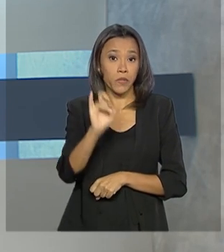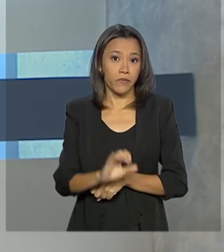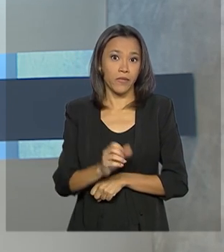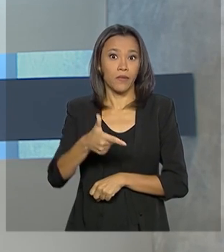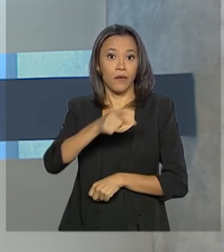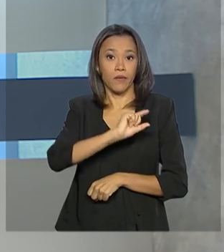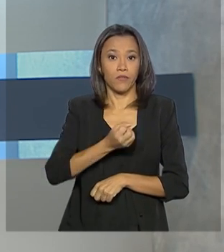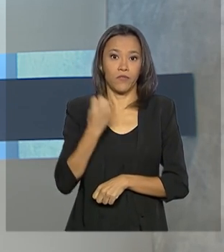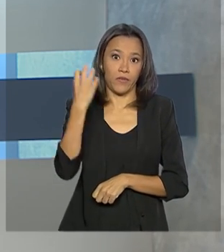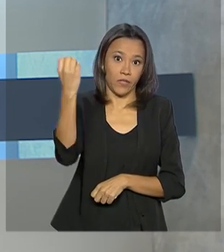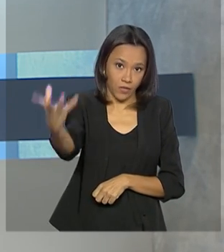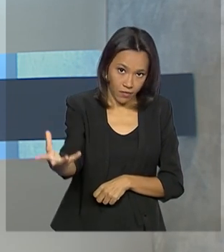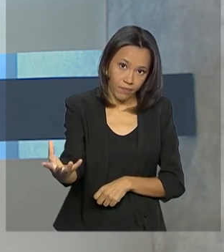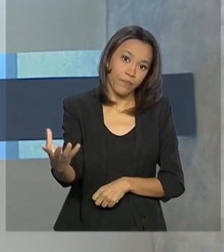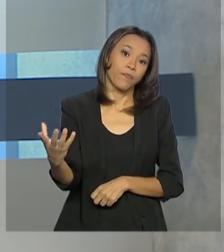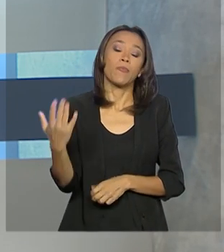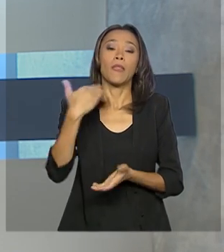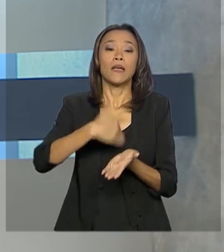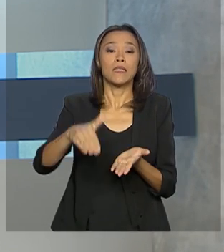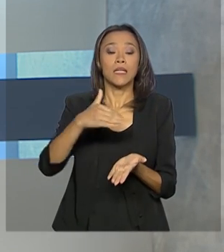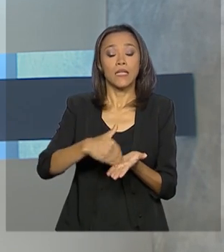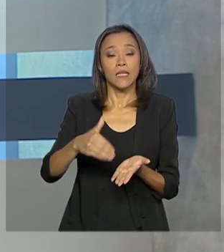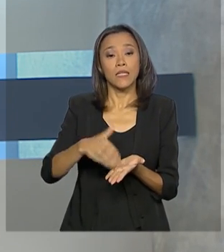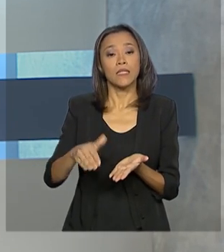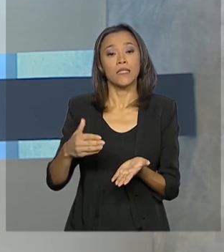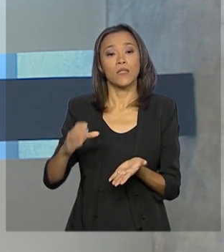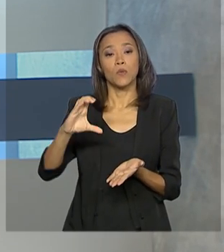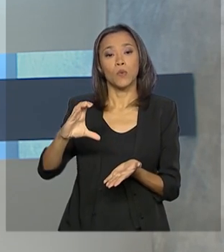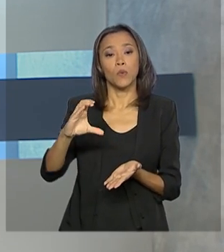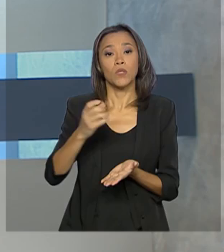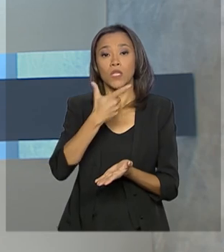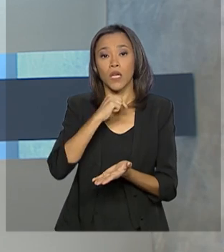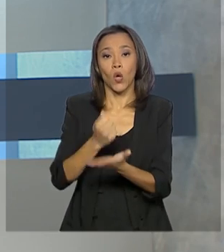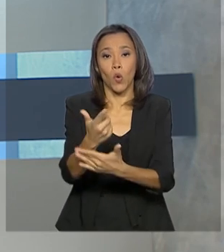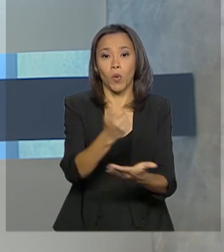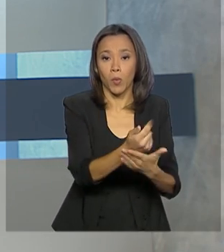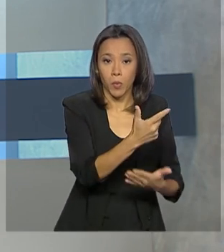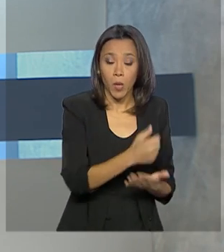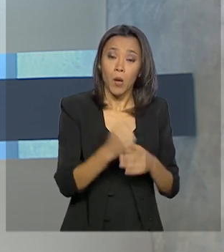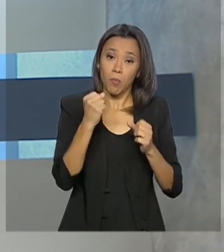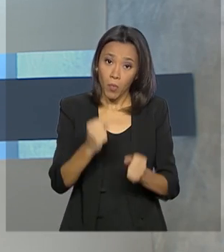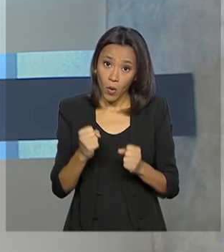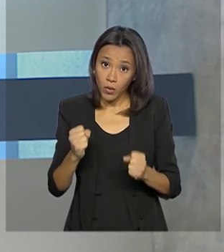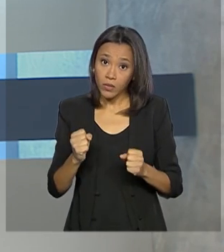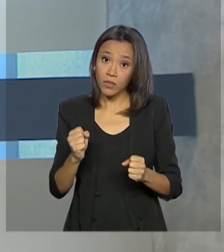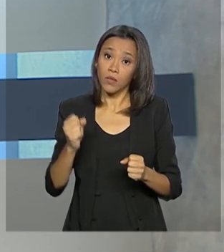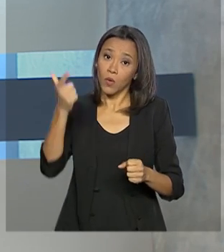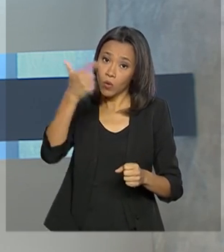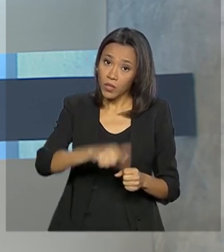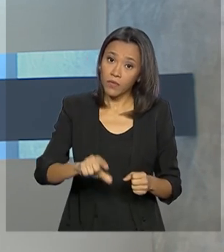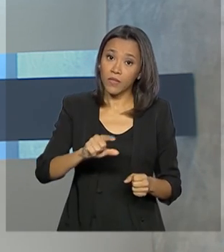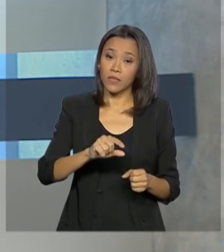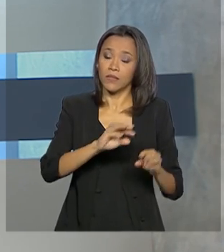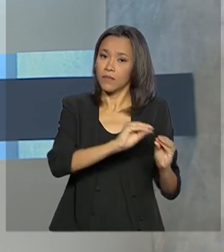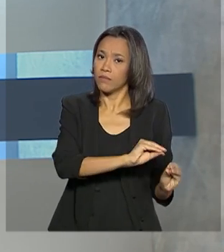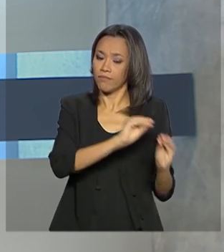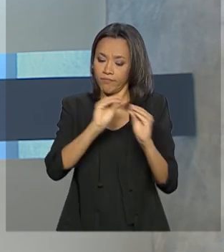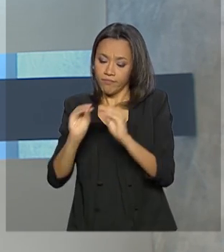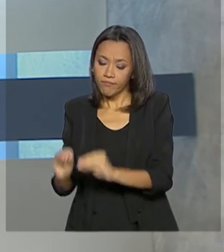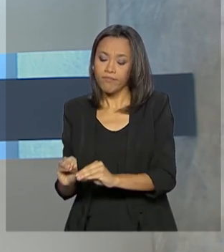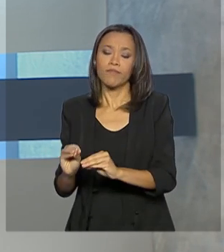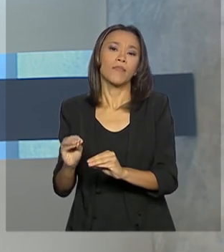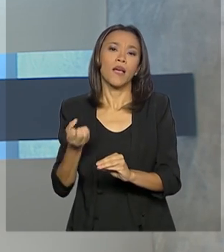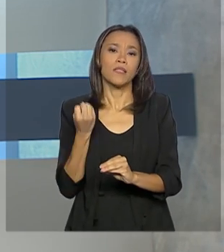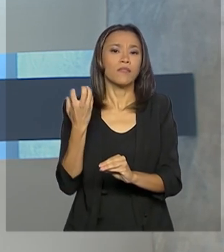viajar. A Secretaria Nacional do Consumidor recomenda que as pessoas possam remarcar, sem custos adicionais, as viagens